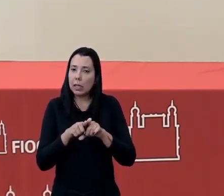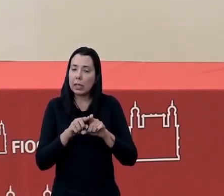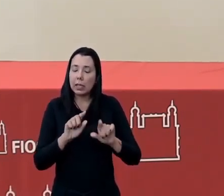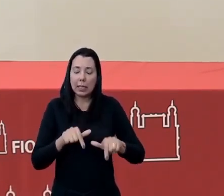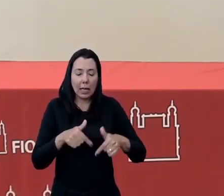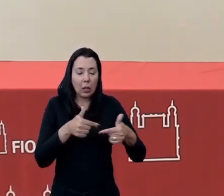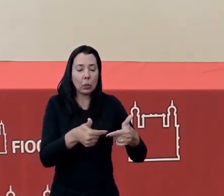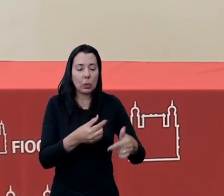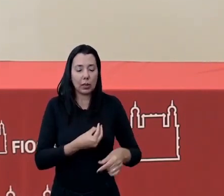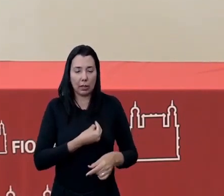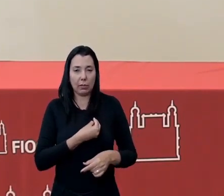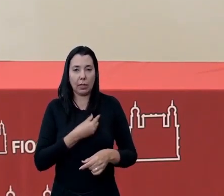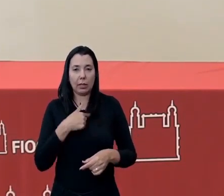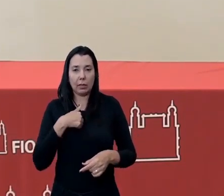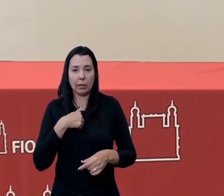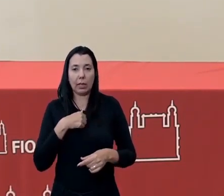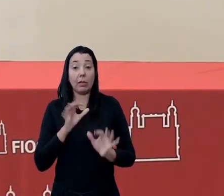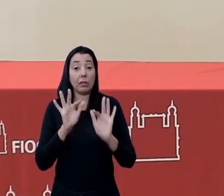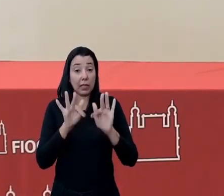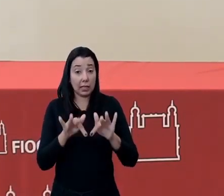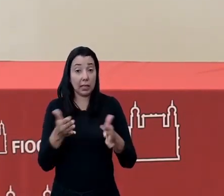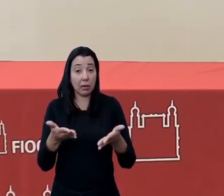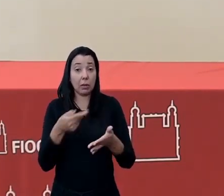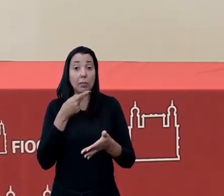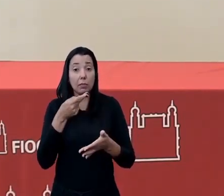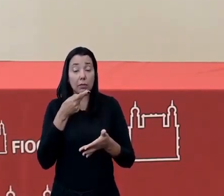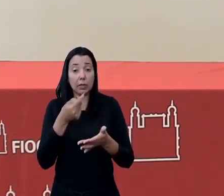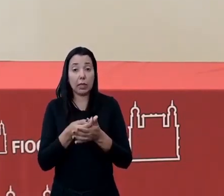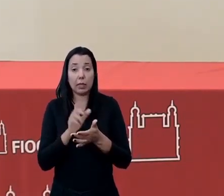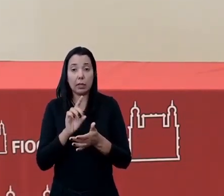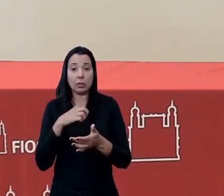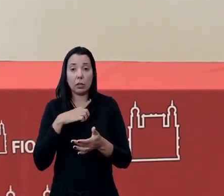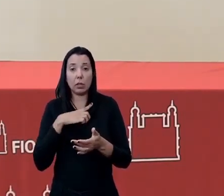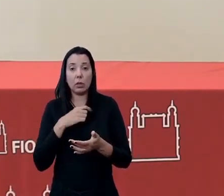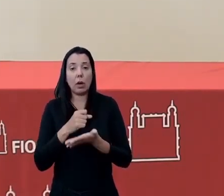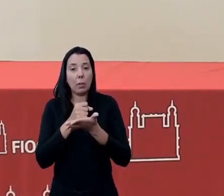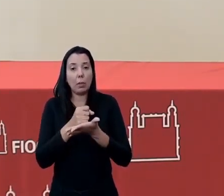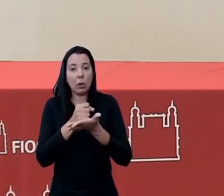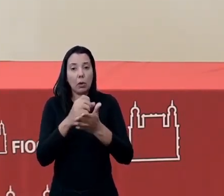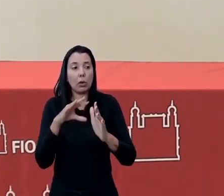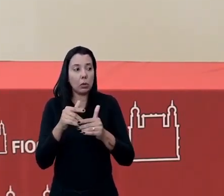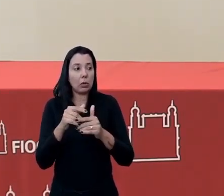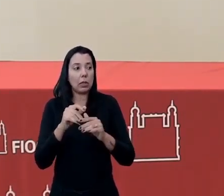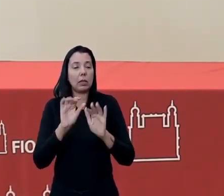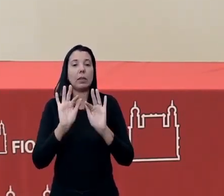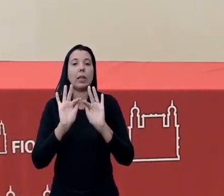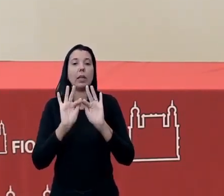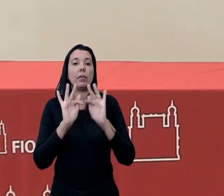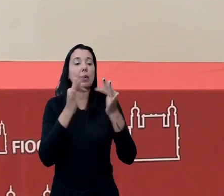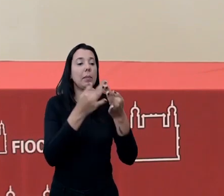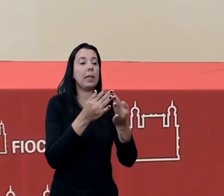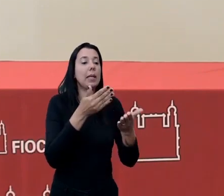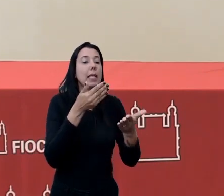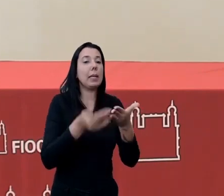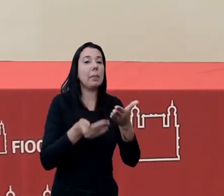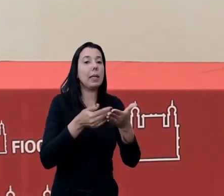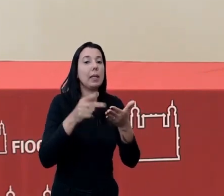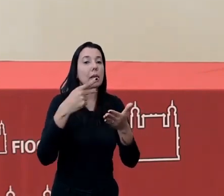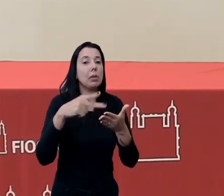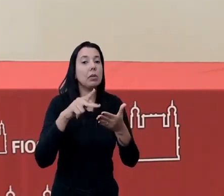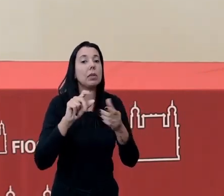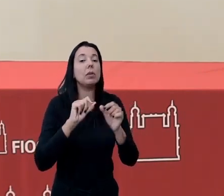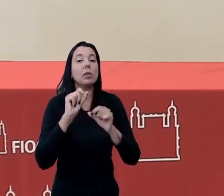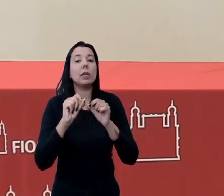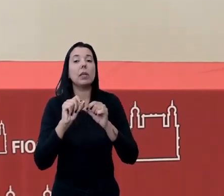finalizar a minha fala não só me solidarizando com todas as famílias que perderam seus